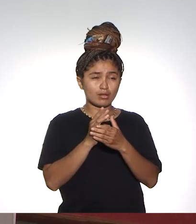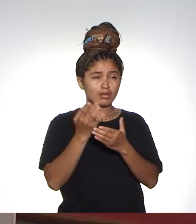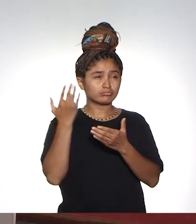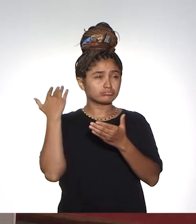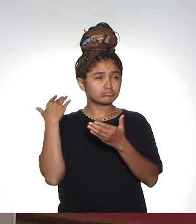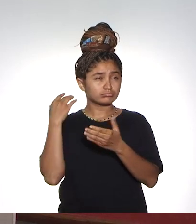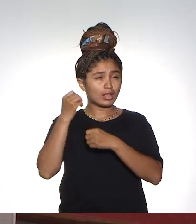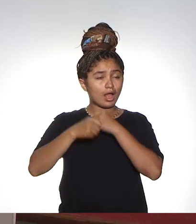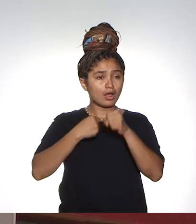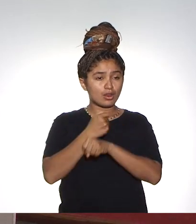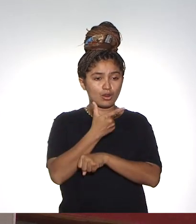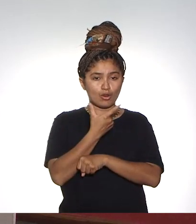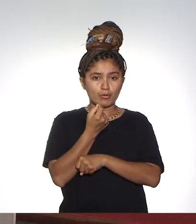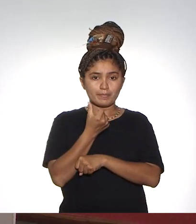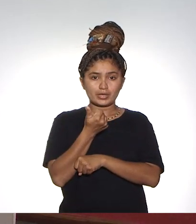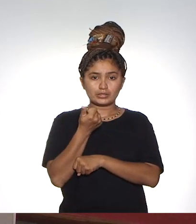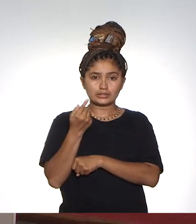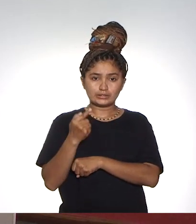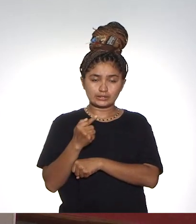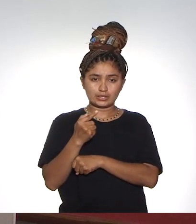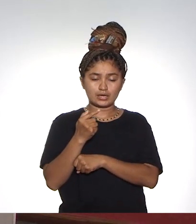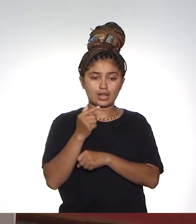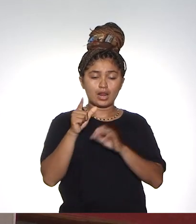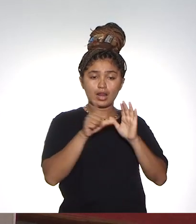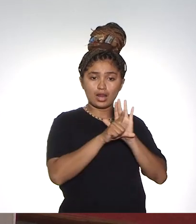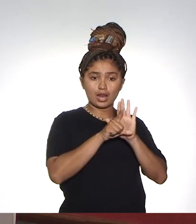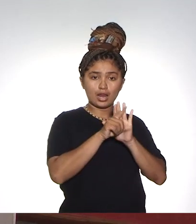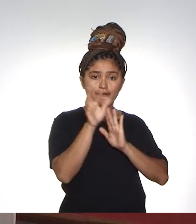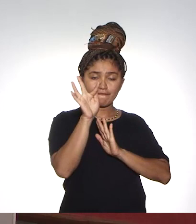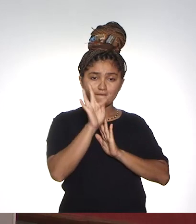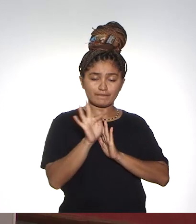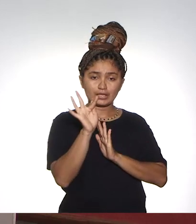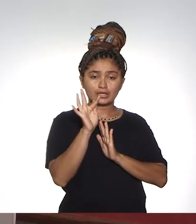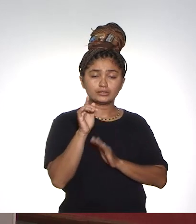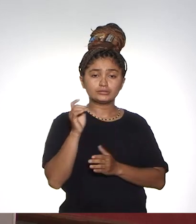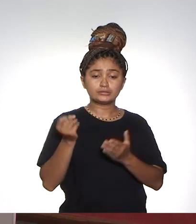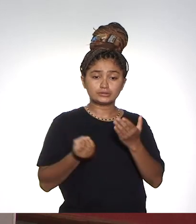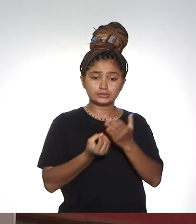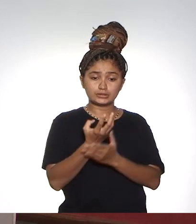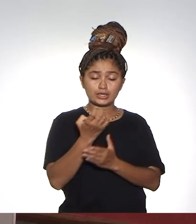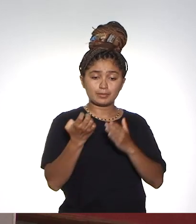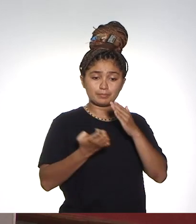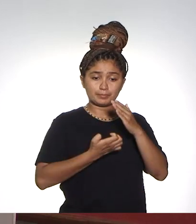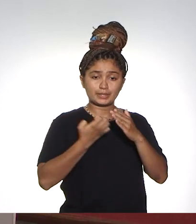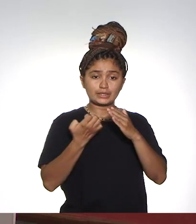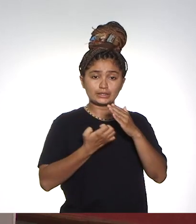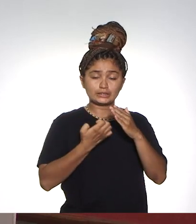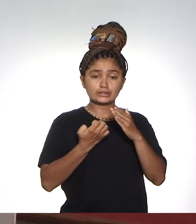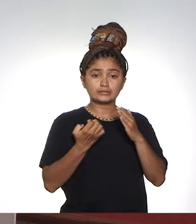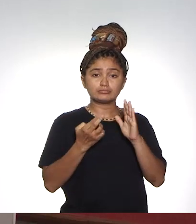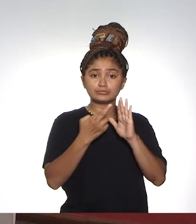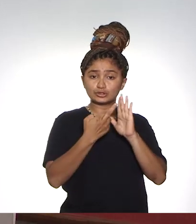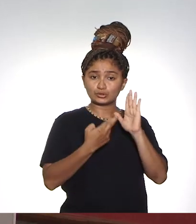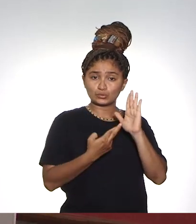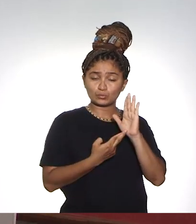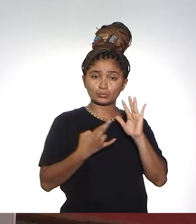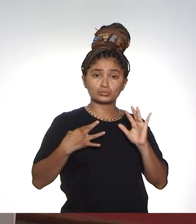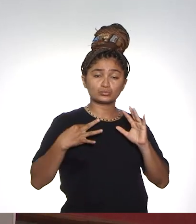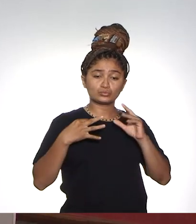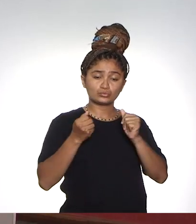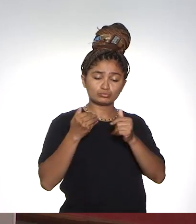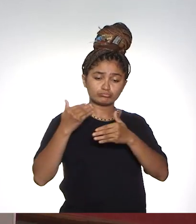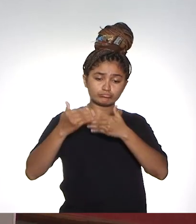desde 2017 empresa júnior já constituída. A lei federal que cria as empresas júnior e